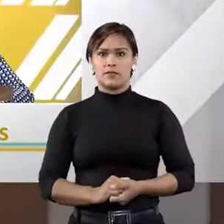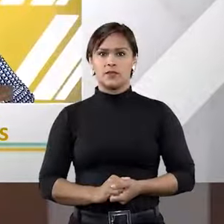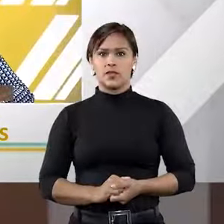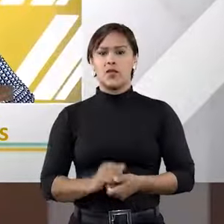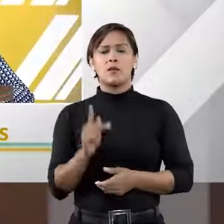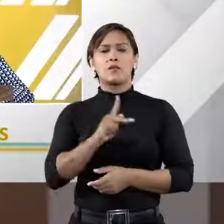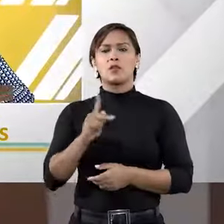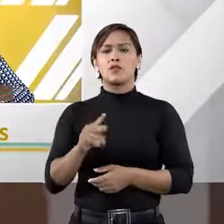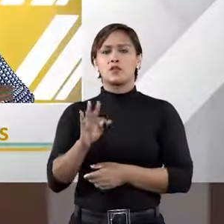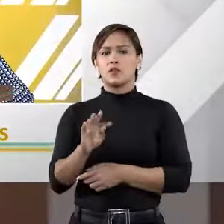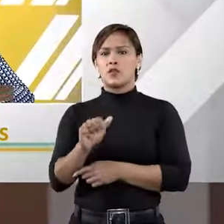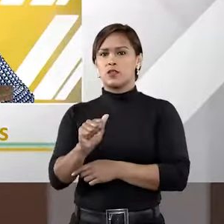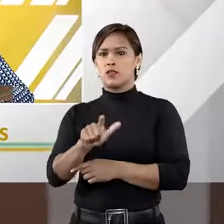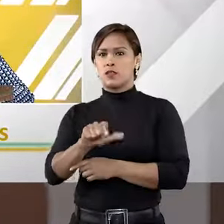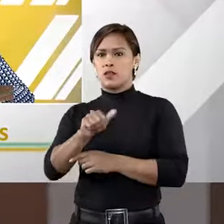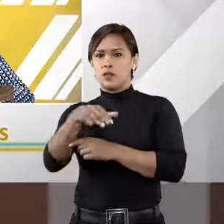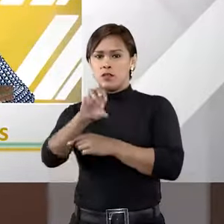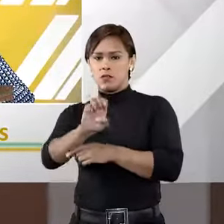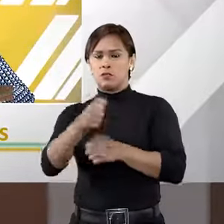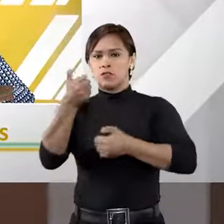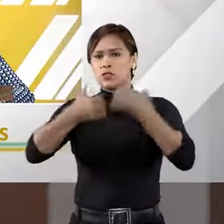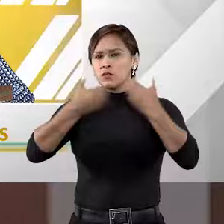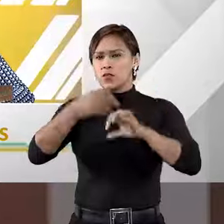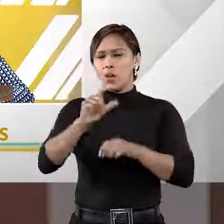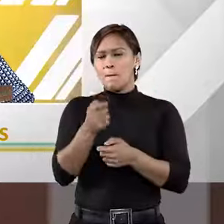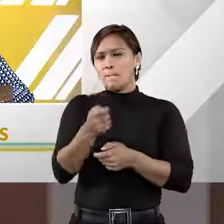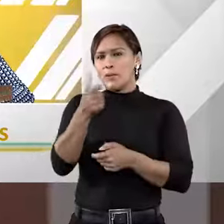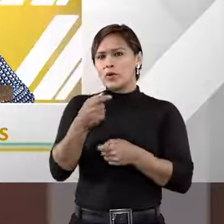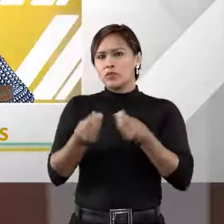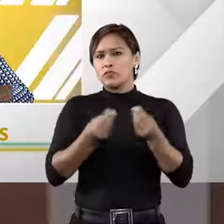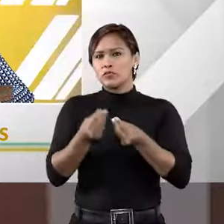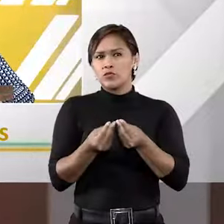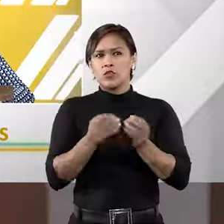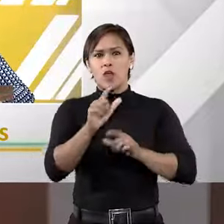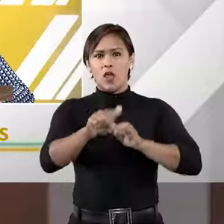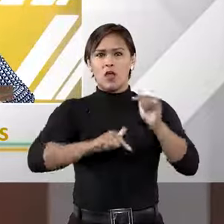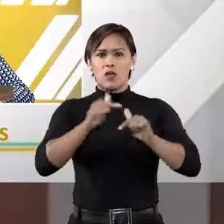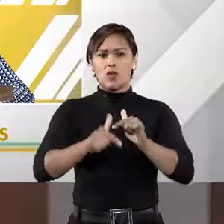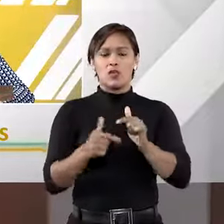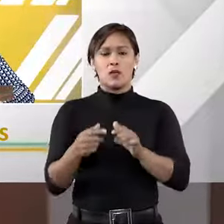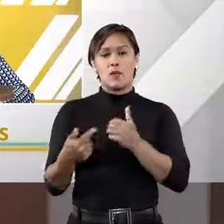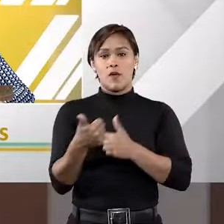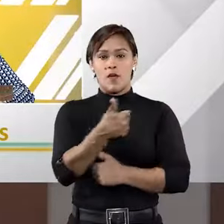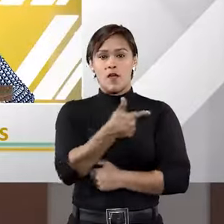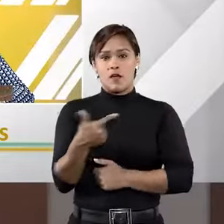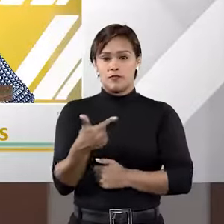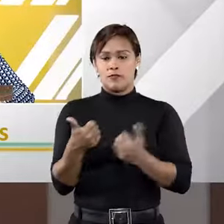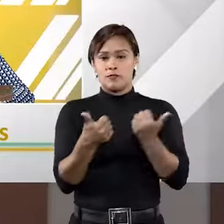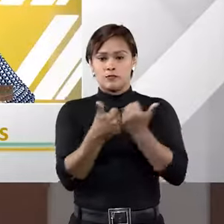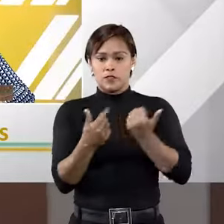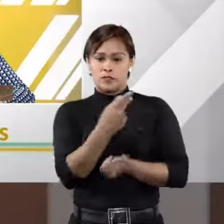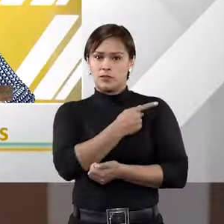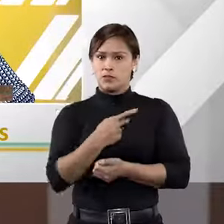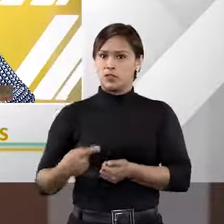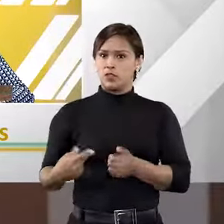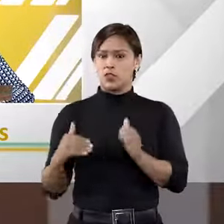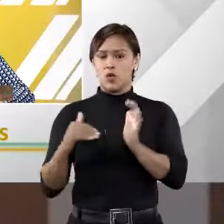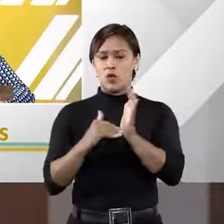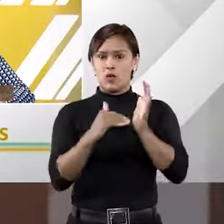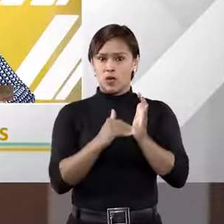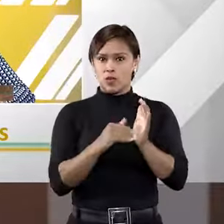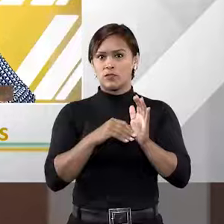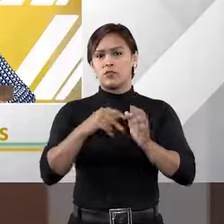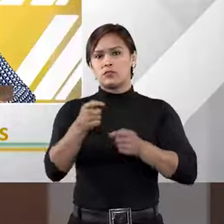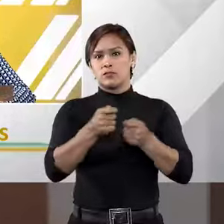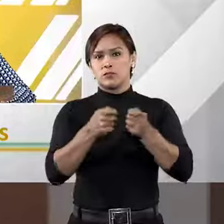Eduardo Talamini, eu gostaria que você contasse para a gente um pouco de como é o seu trabalho na vice-presidência de uma Câmara de Arbitragem.